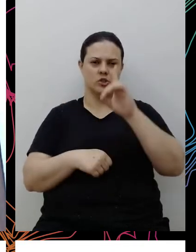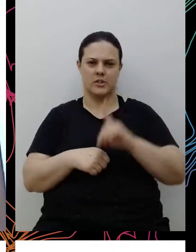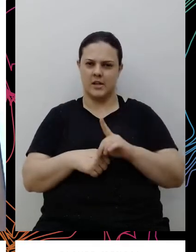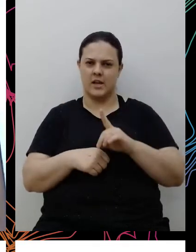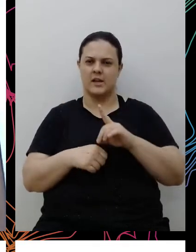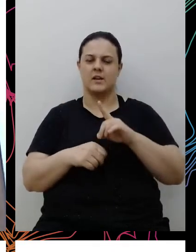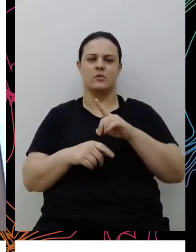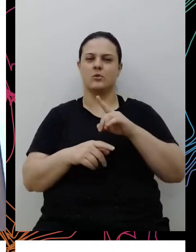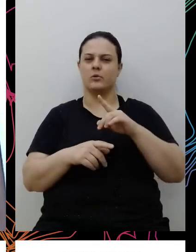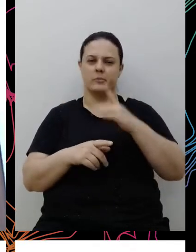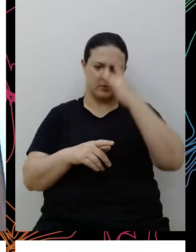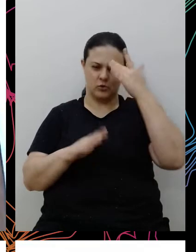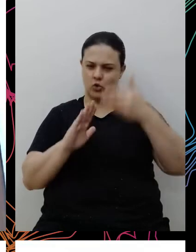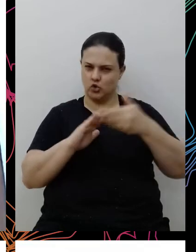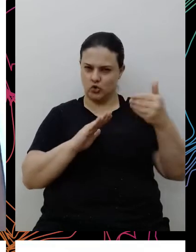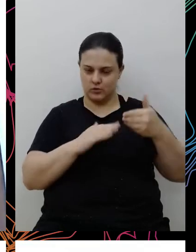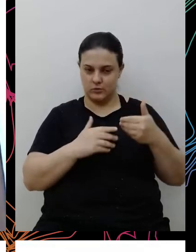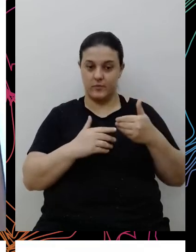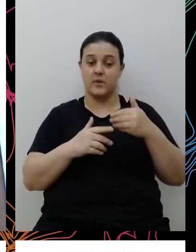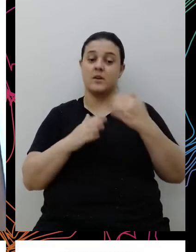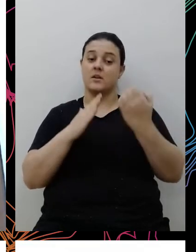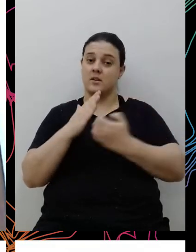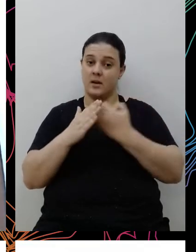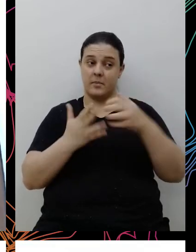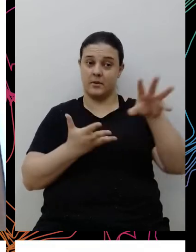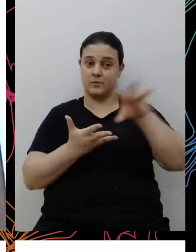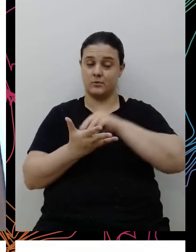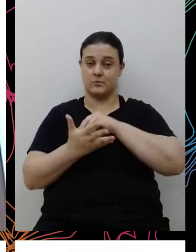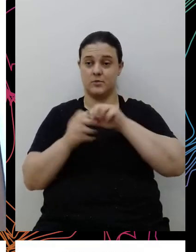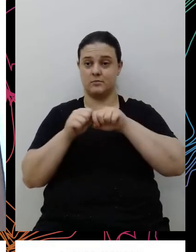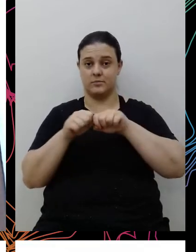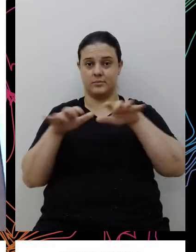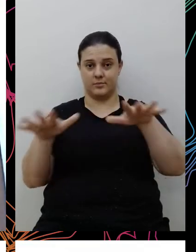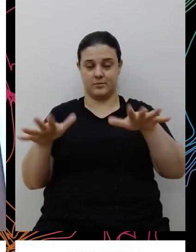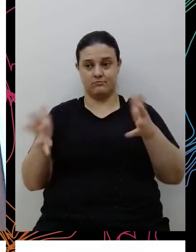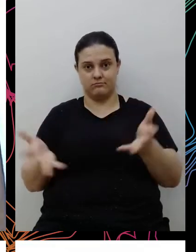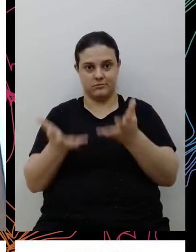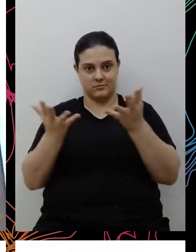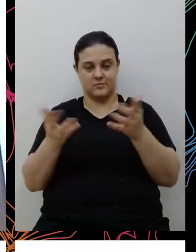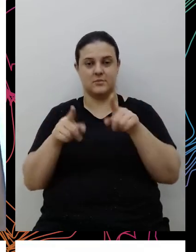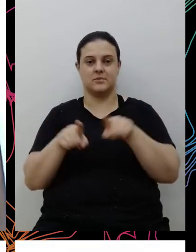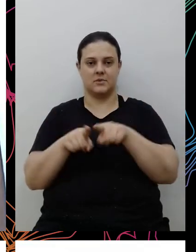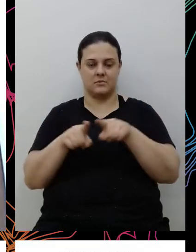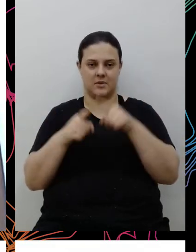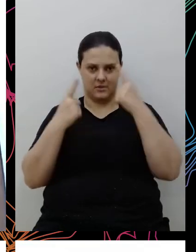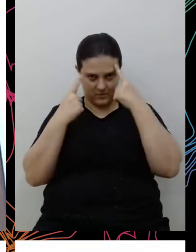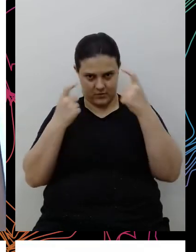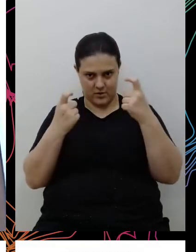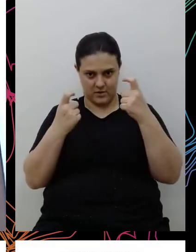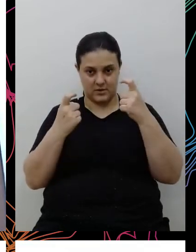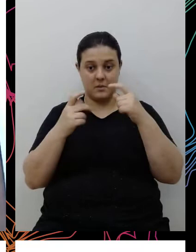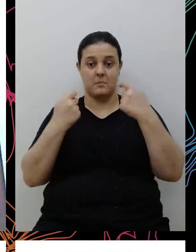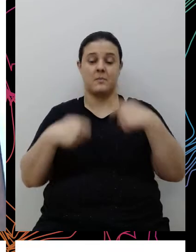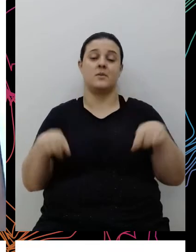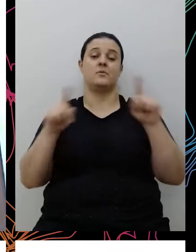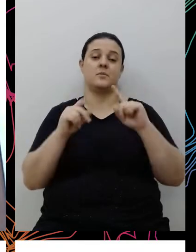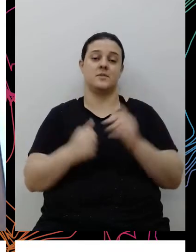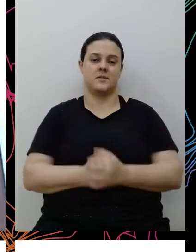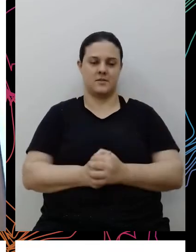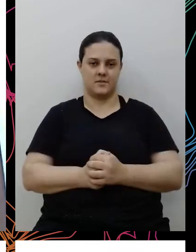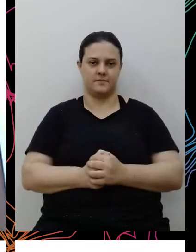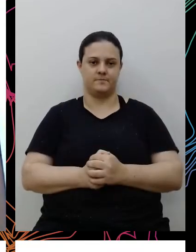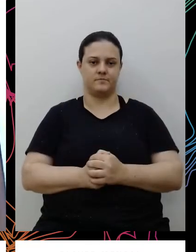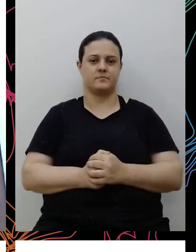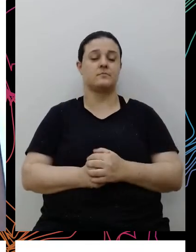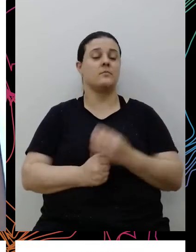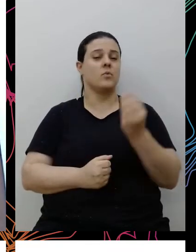a empresa é um espaço reprodutor e até mesmo propulsor, né? De violências. Mas que não precisa ser assim, né? Que elas